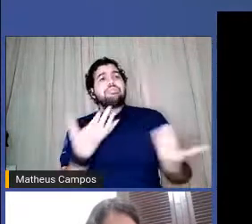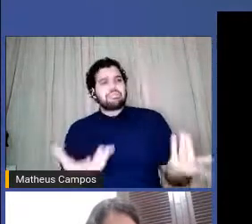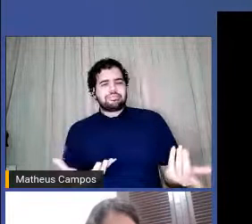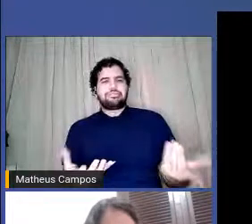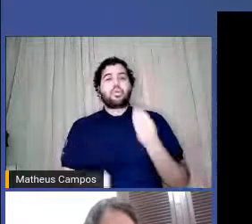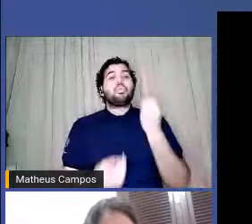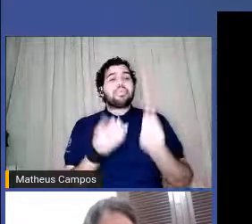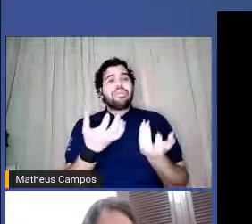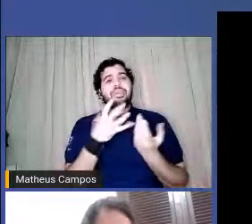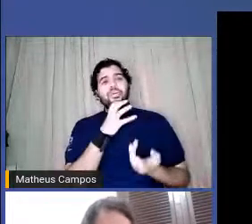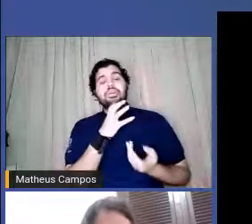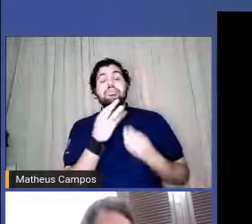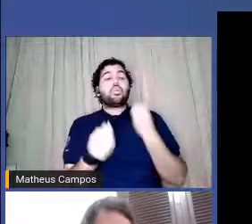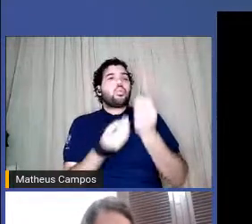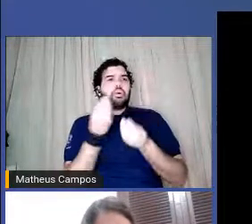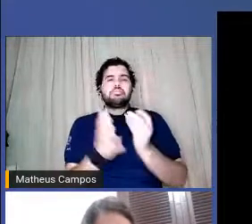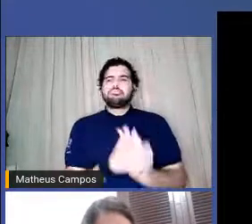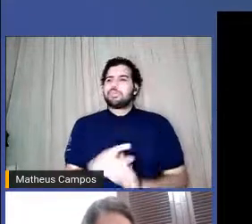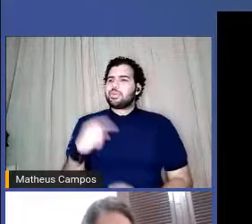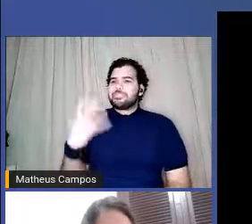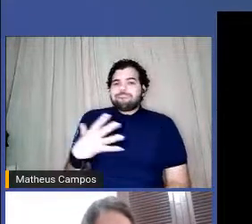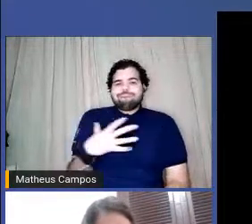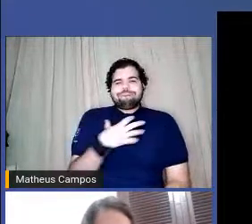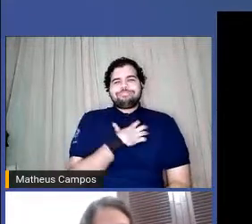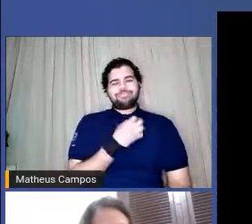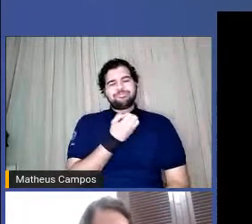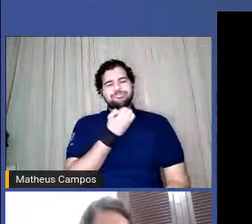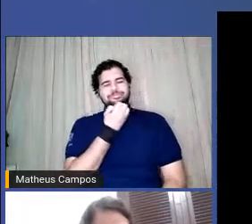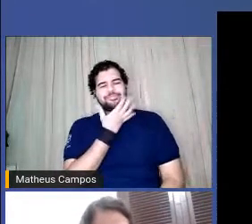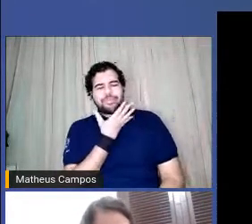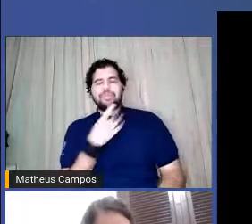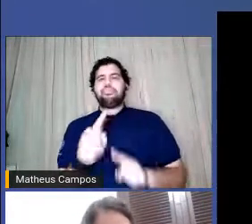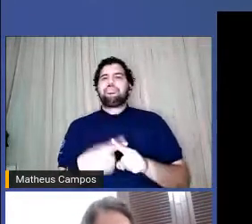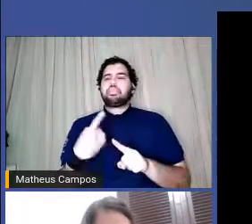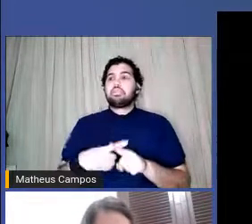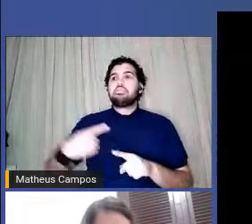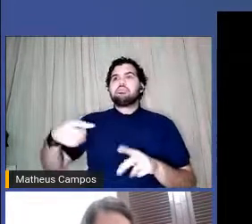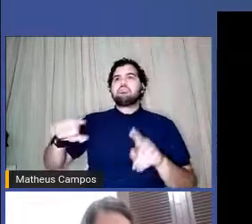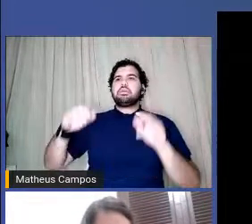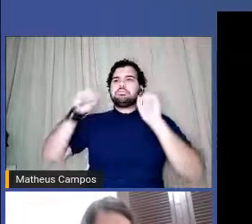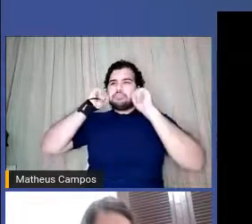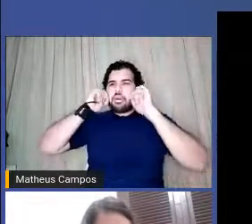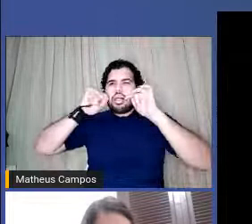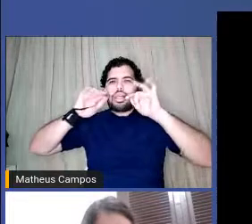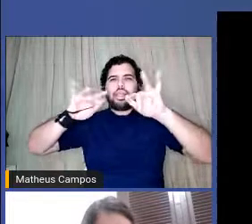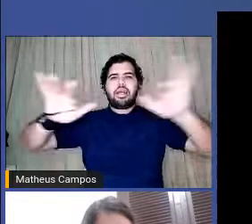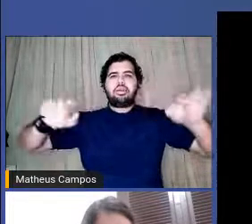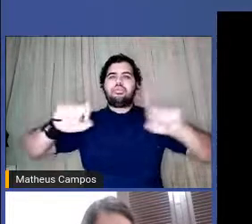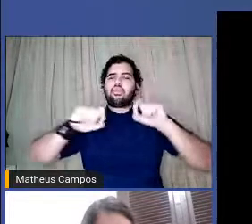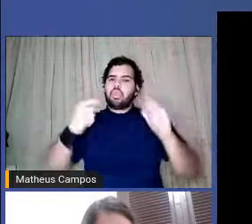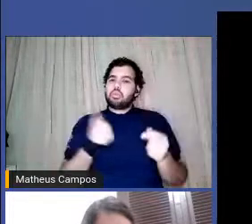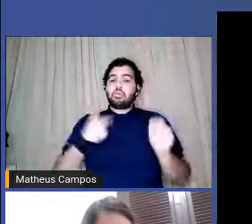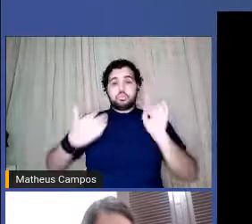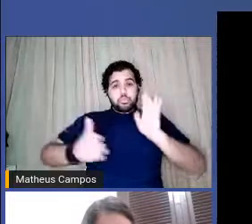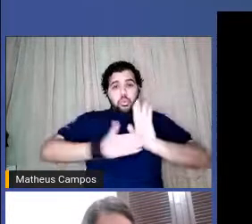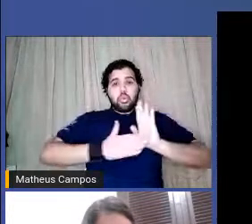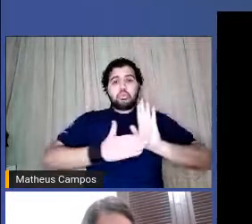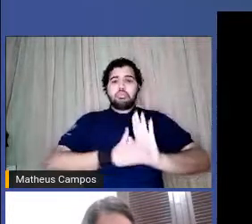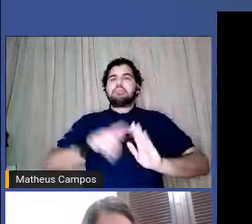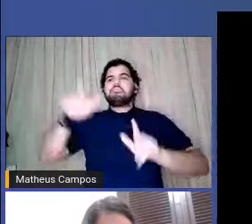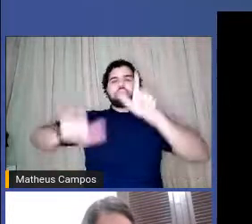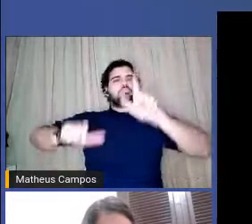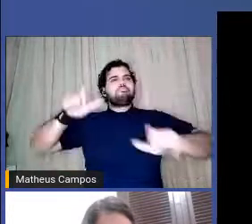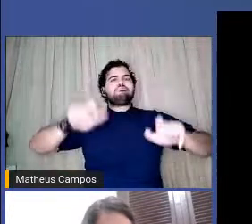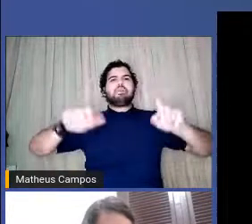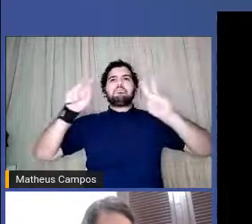e isso faz a gente se sentir muito bem, né, é um sinal de que está chegando, o que a gente se propõe a fazer está chegando em